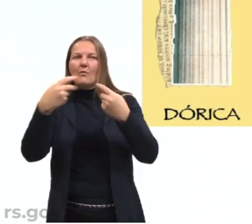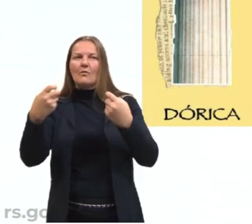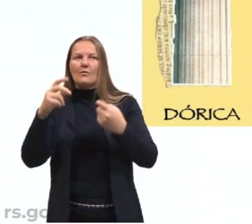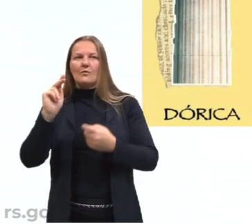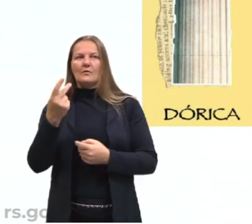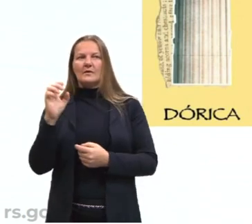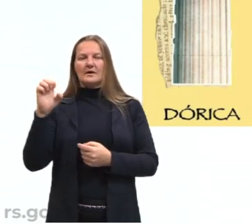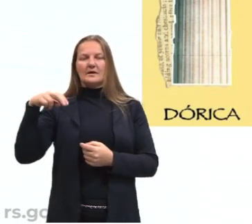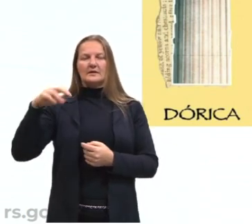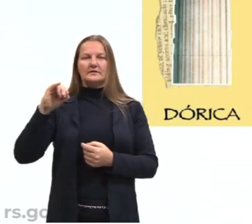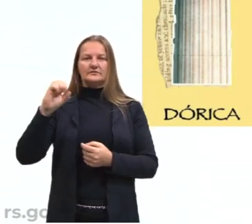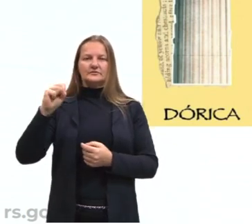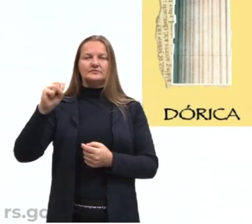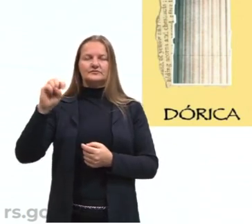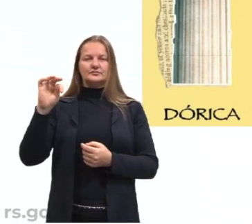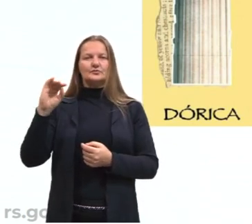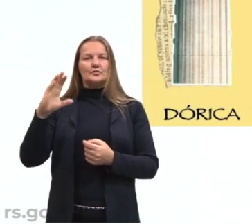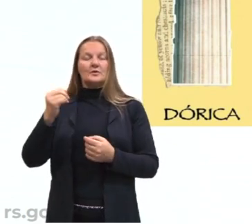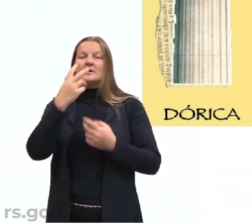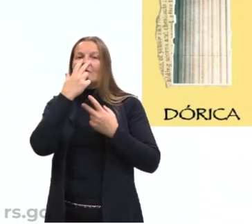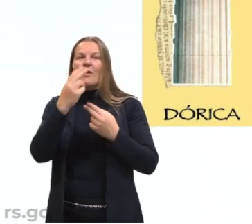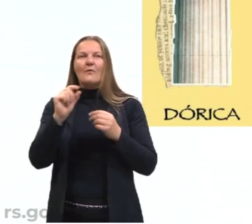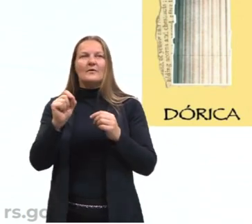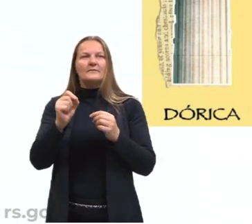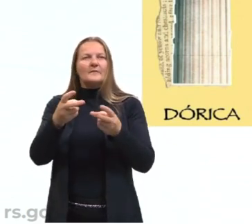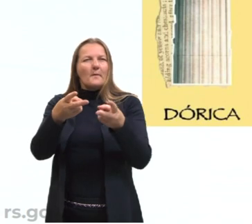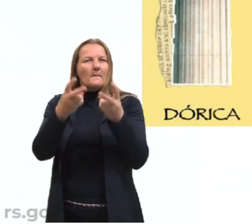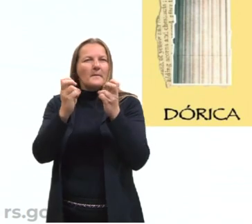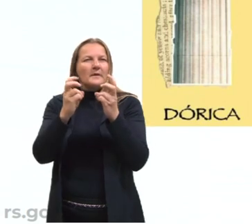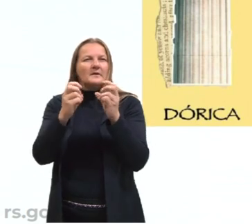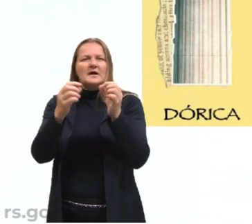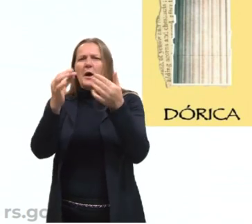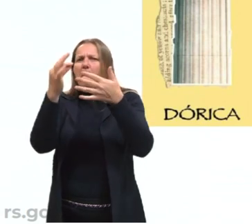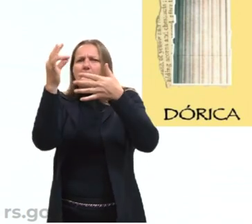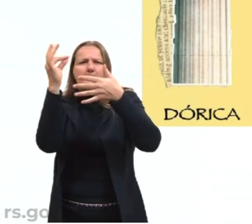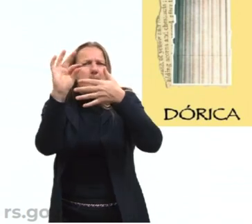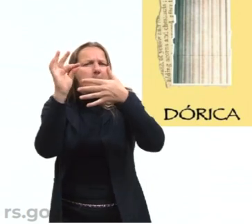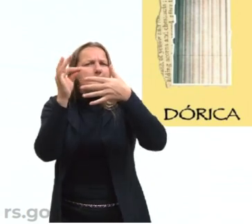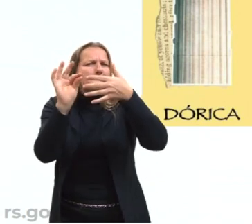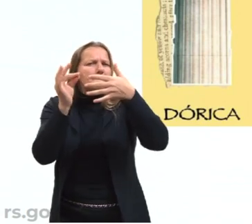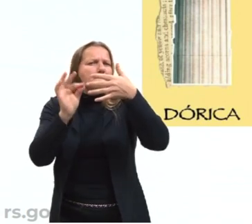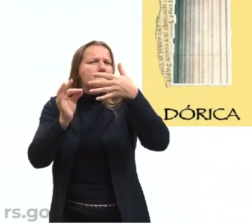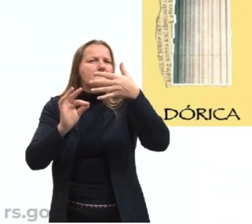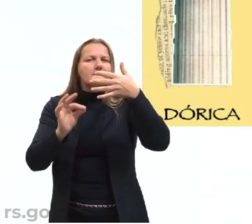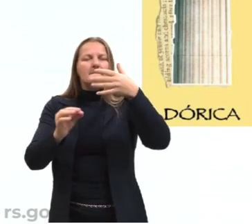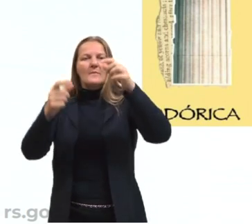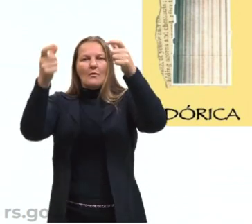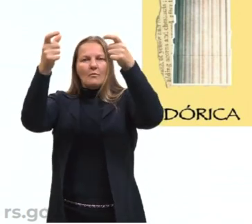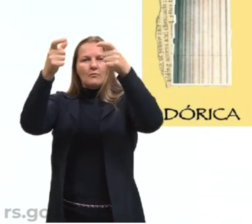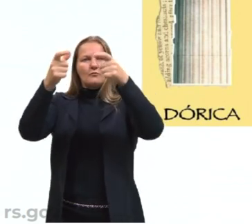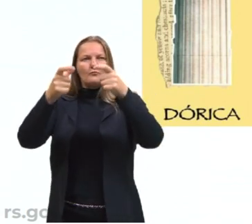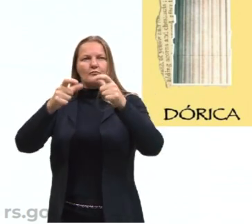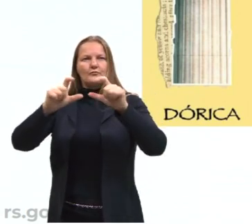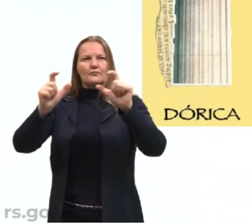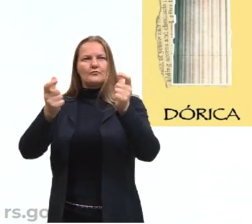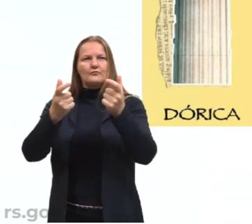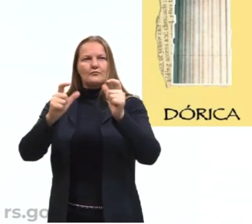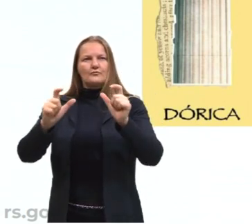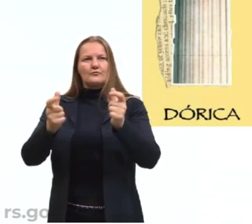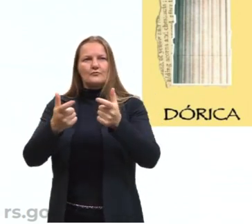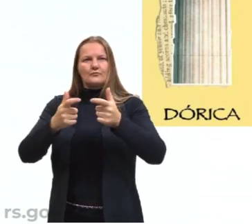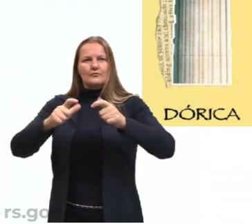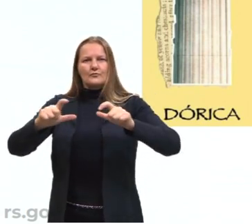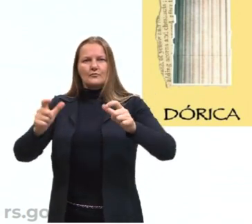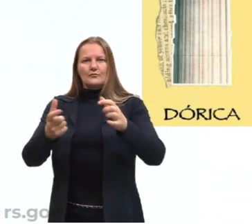caracterizado dentro dessa arquitetura, nós percebemos vários adornos lá no capitel desta coluna. Nós